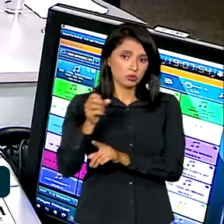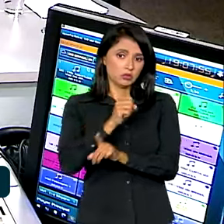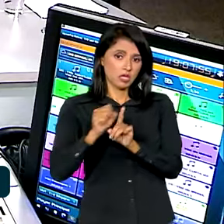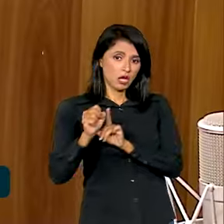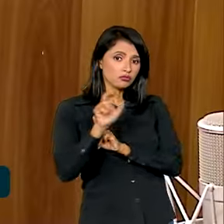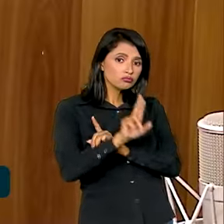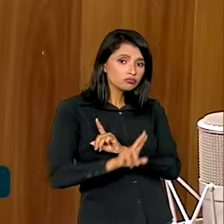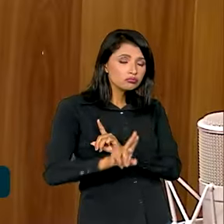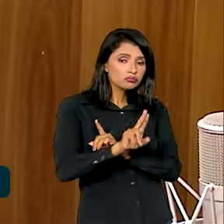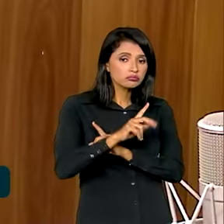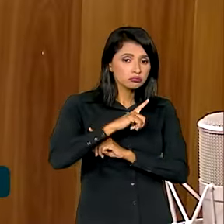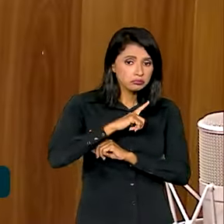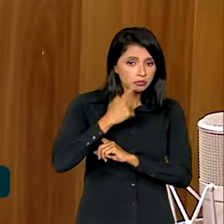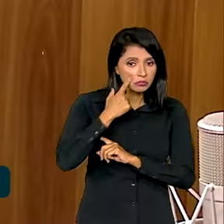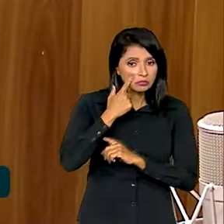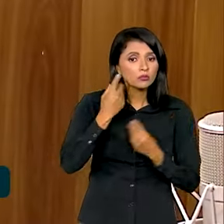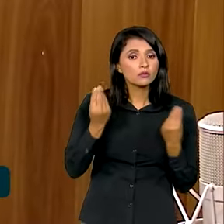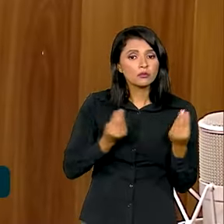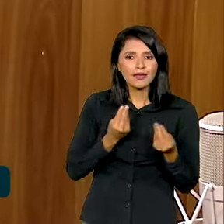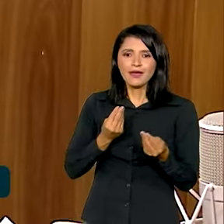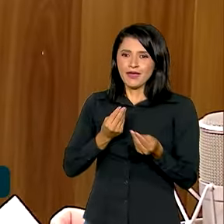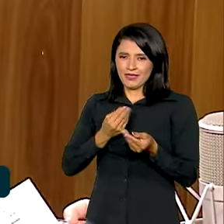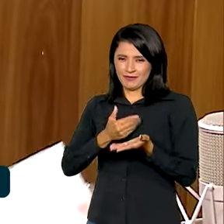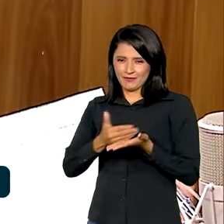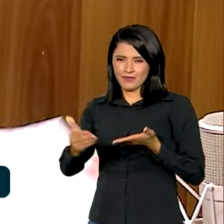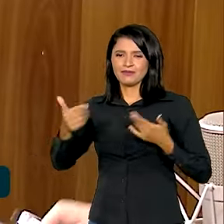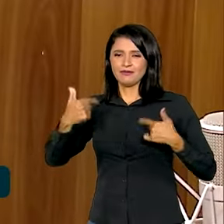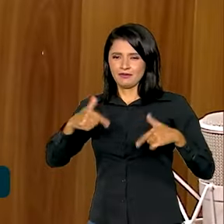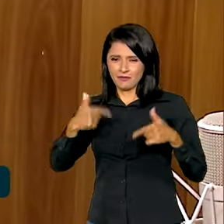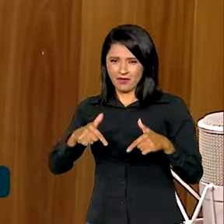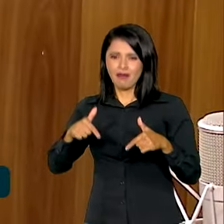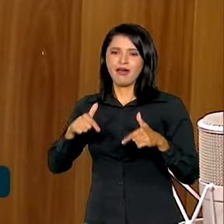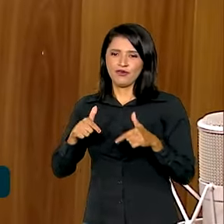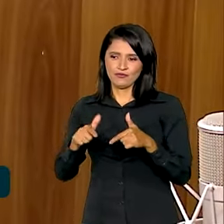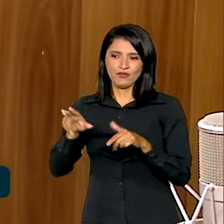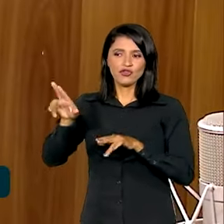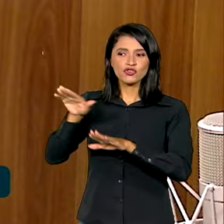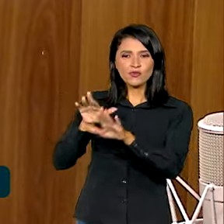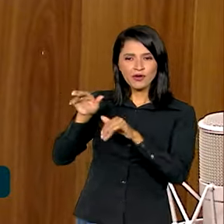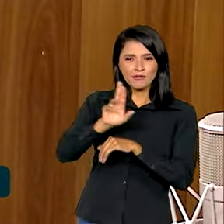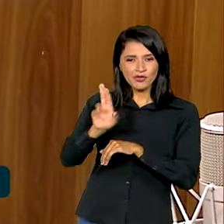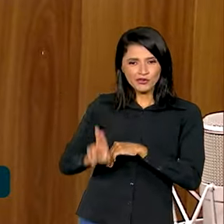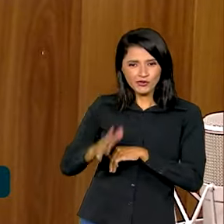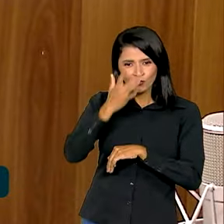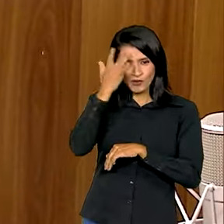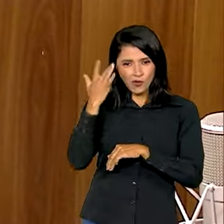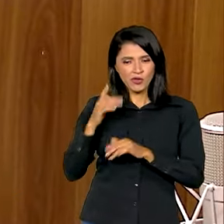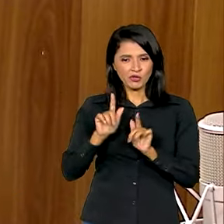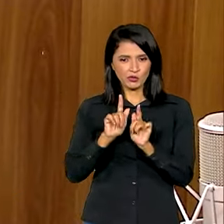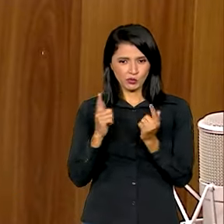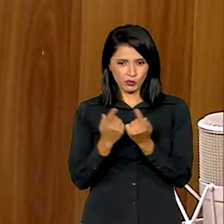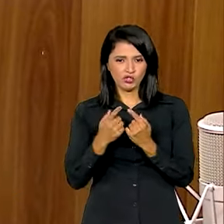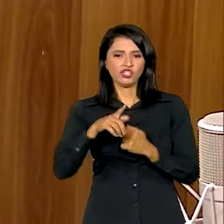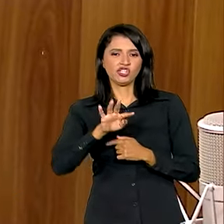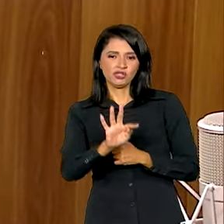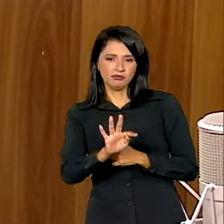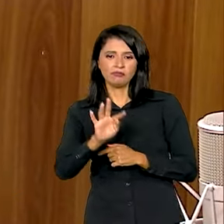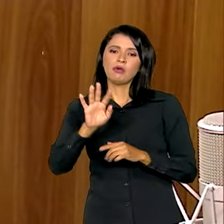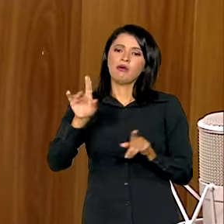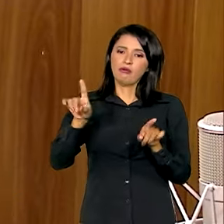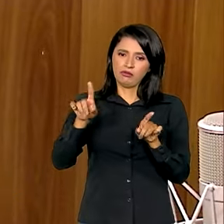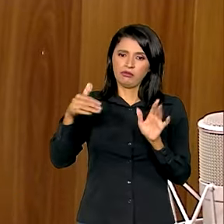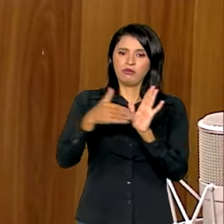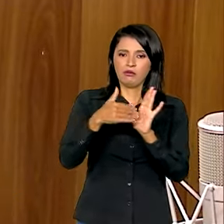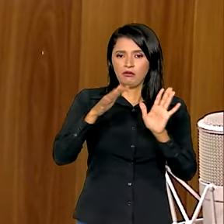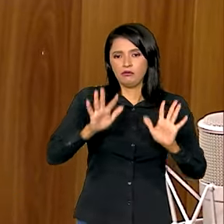Olha, esse trabalho vai começar agora, aí na próxima semana esse grupo vai ser nomeado e nós espero que até o final do ano esse guia